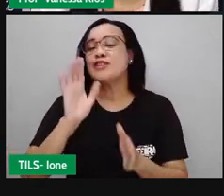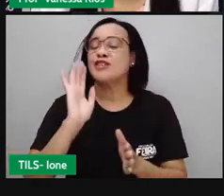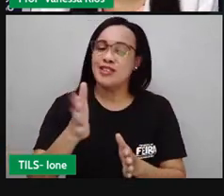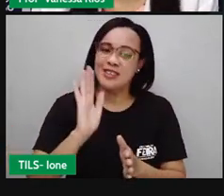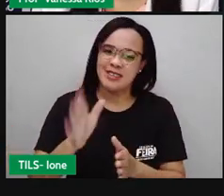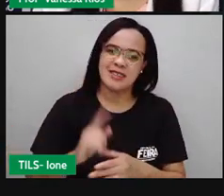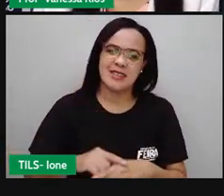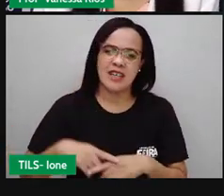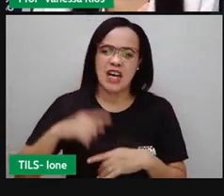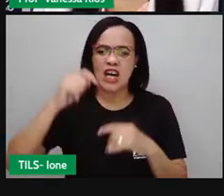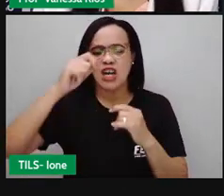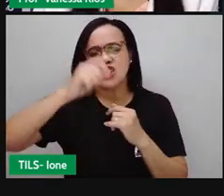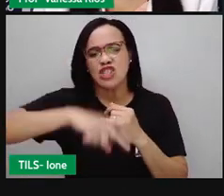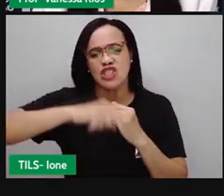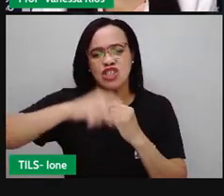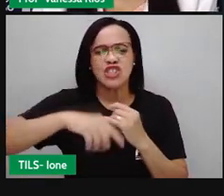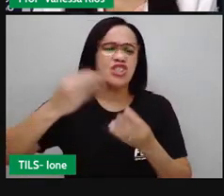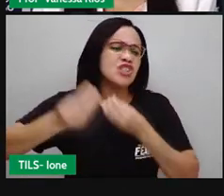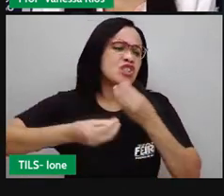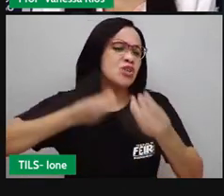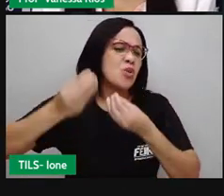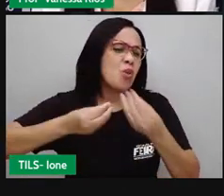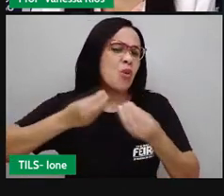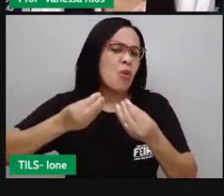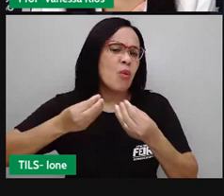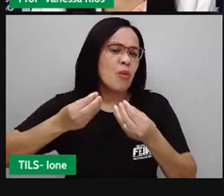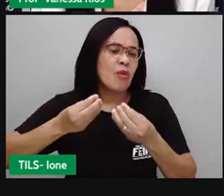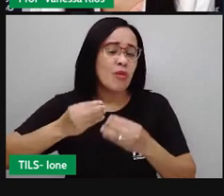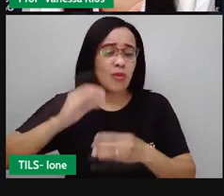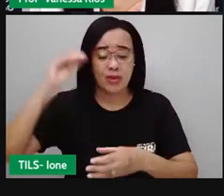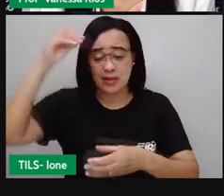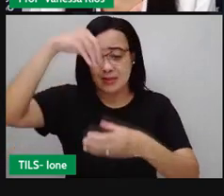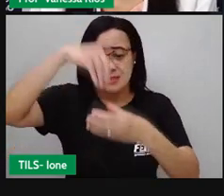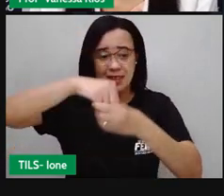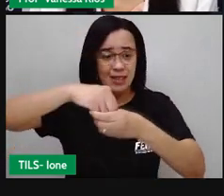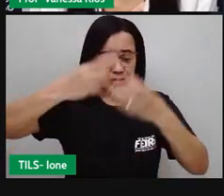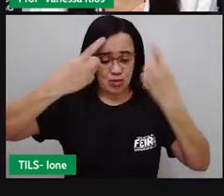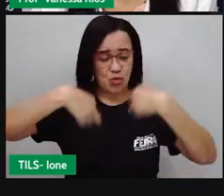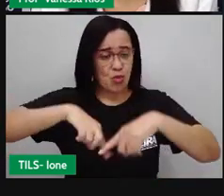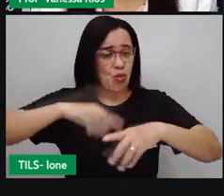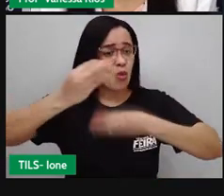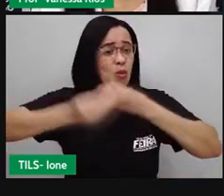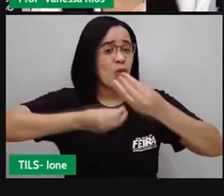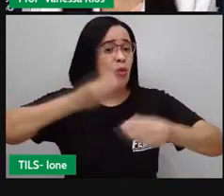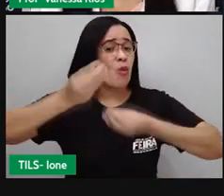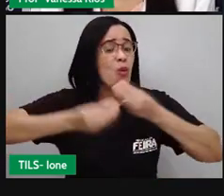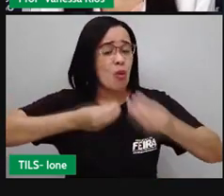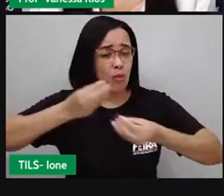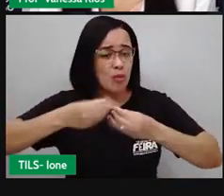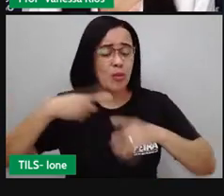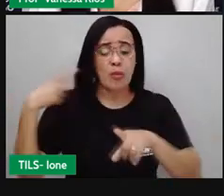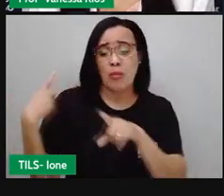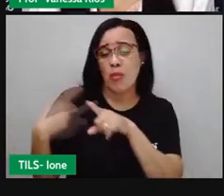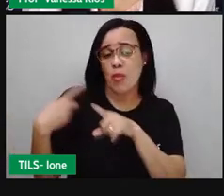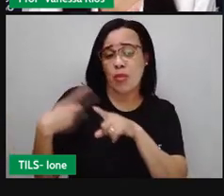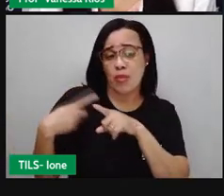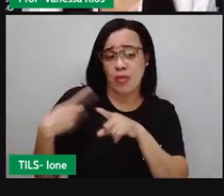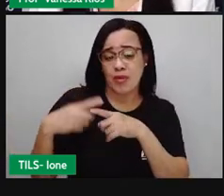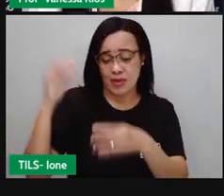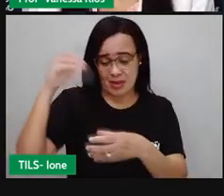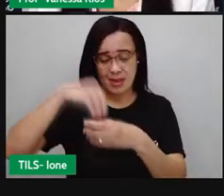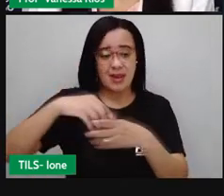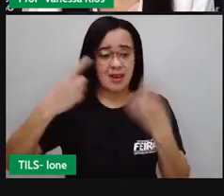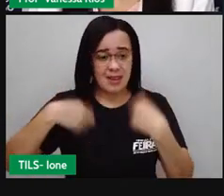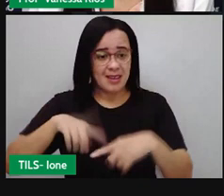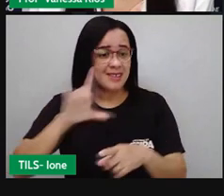urina? Como é que ela é formada dentro do nosso corpo? Por que ela é formada? O que acontece?